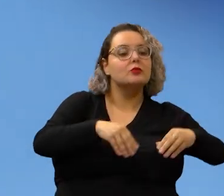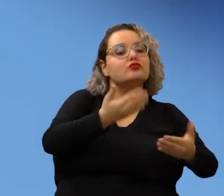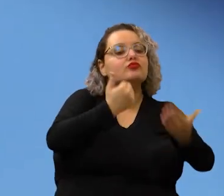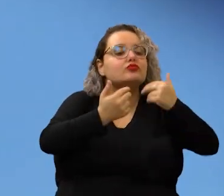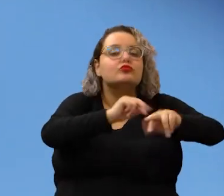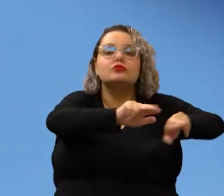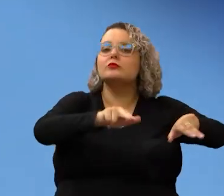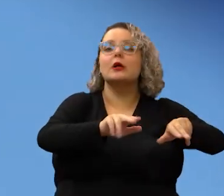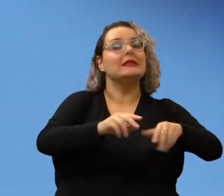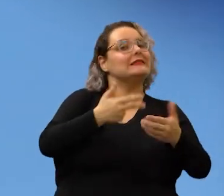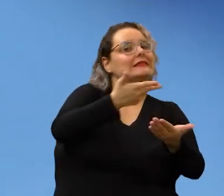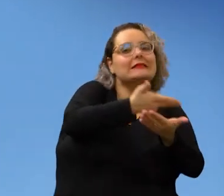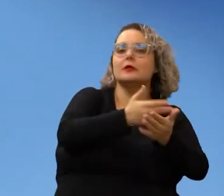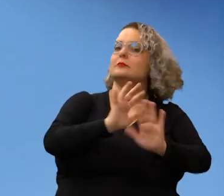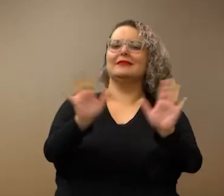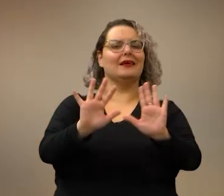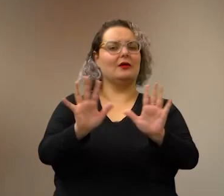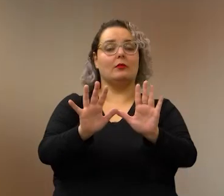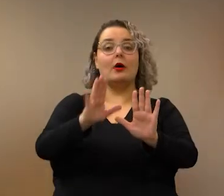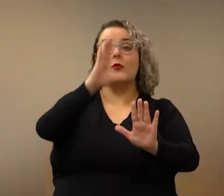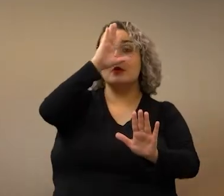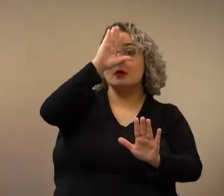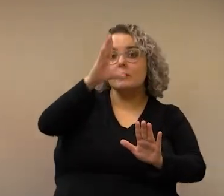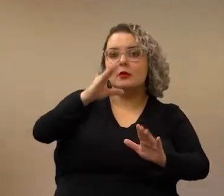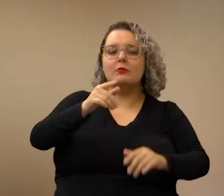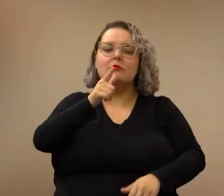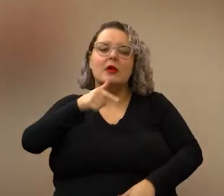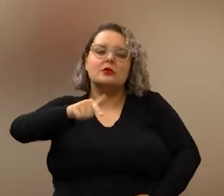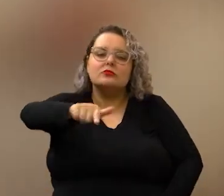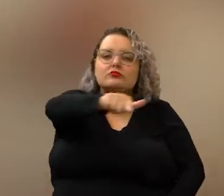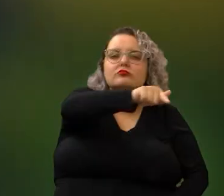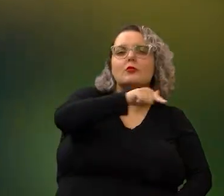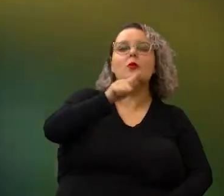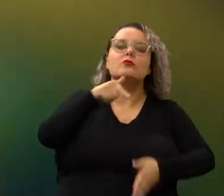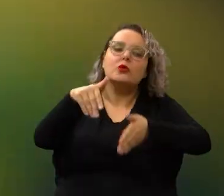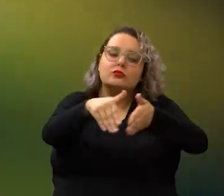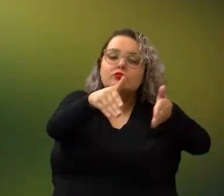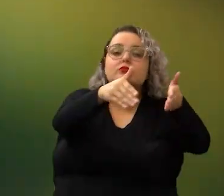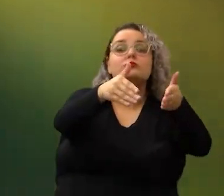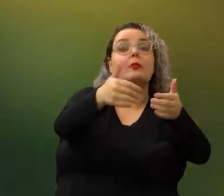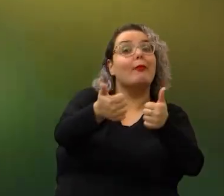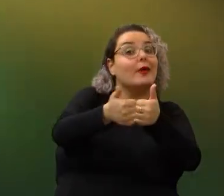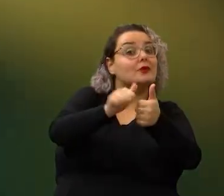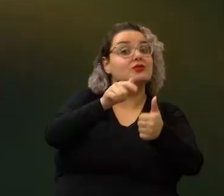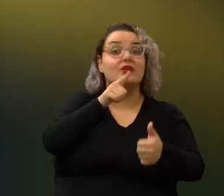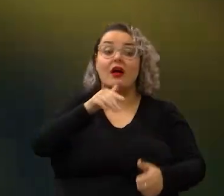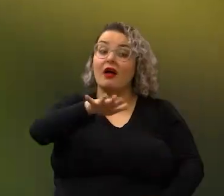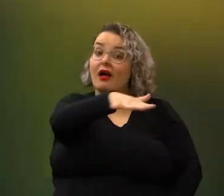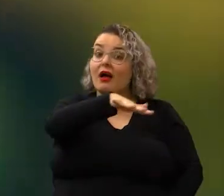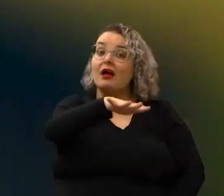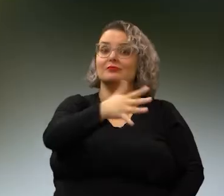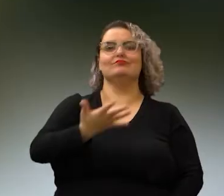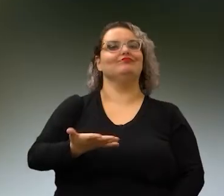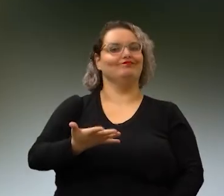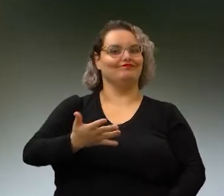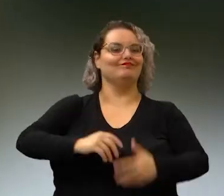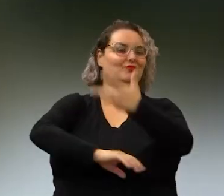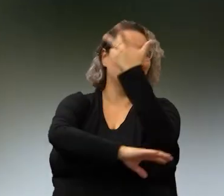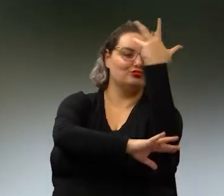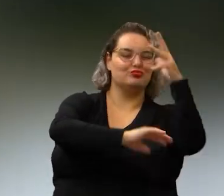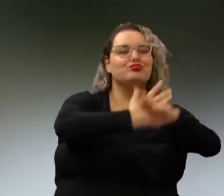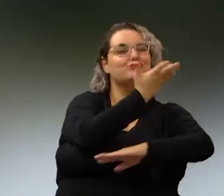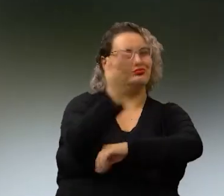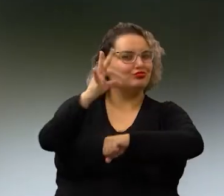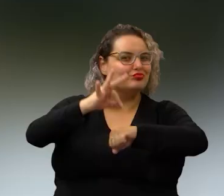piquenique, deitar na grama, não faça isso. Principalmente quando está perto de uma lagoa, de um riozinho, de uma água, a vegetação ali é